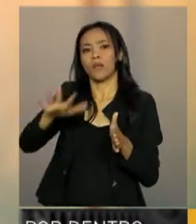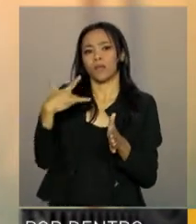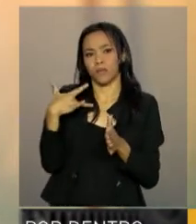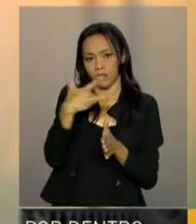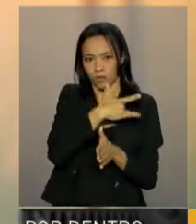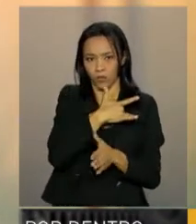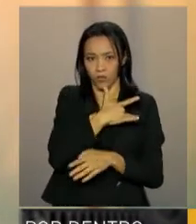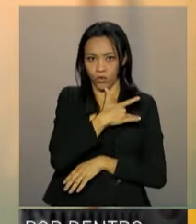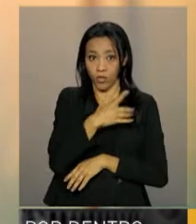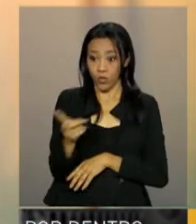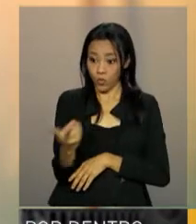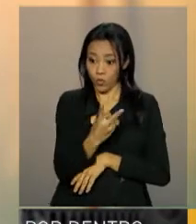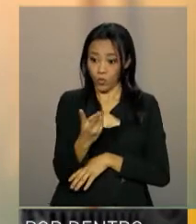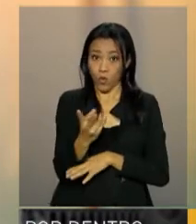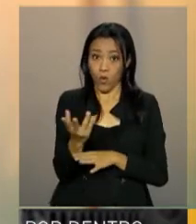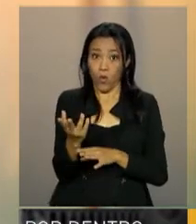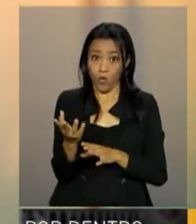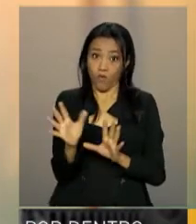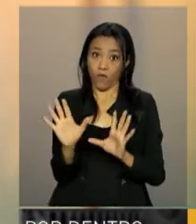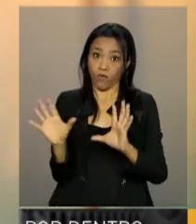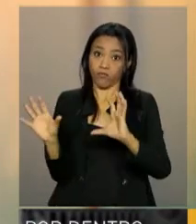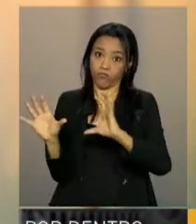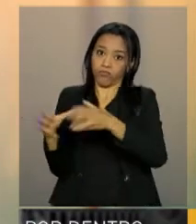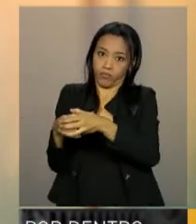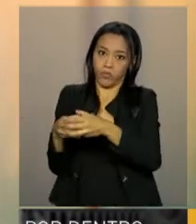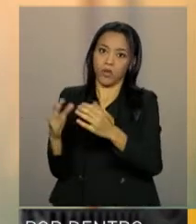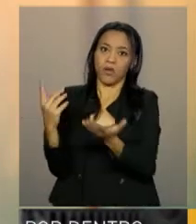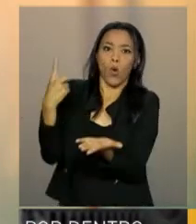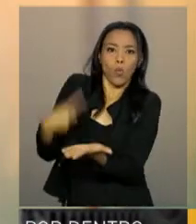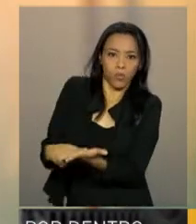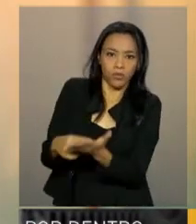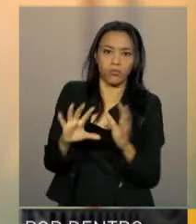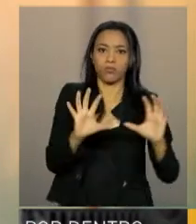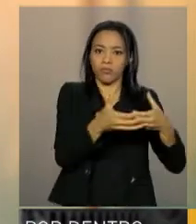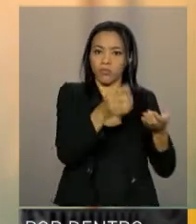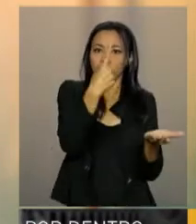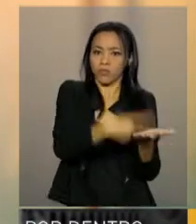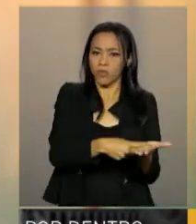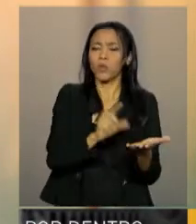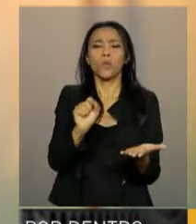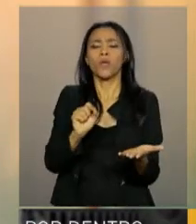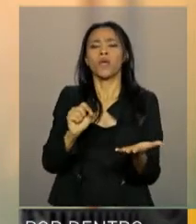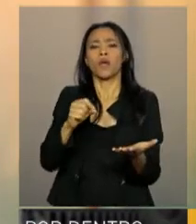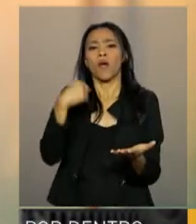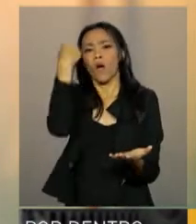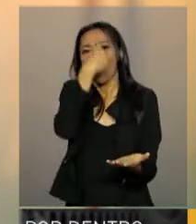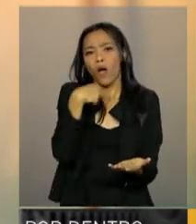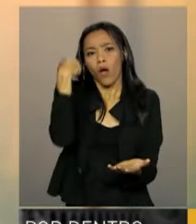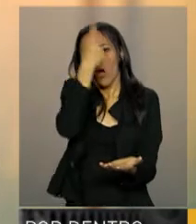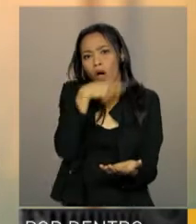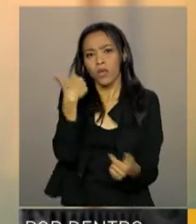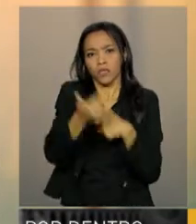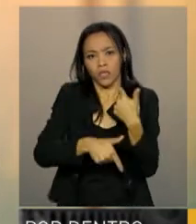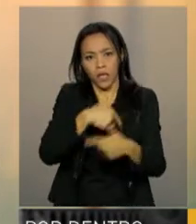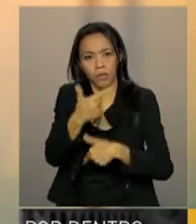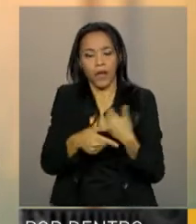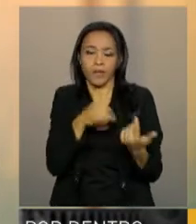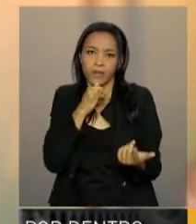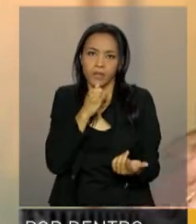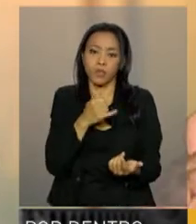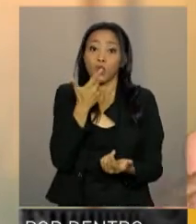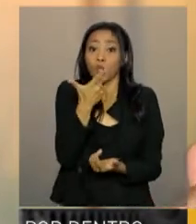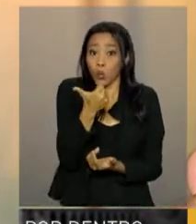Fazem um acordo coletivo e estabelecem uma jornada de trabalho para que o trabalhador trabalhe